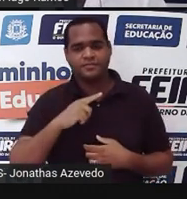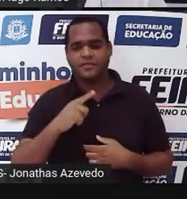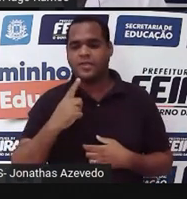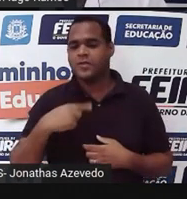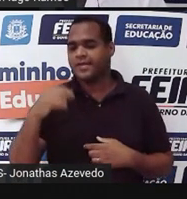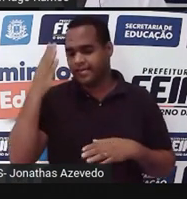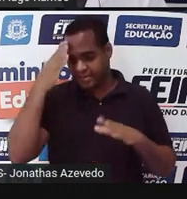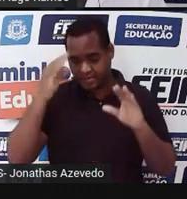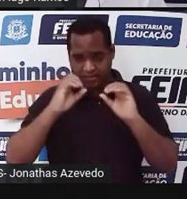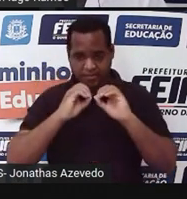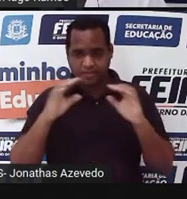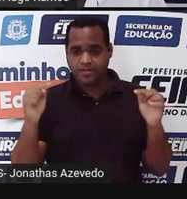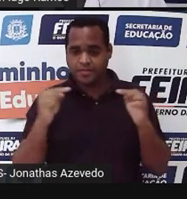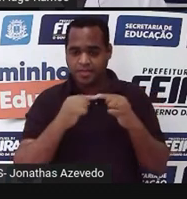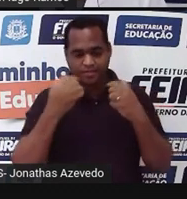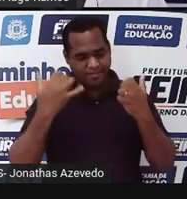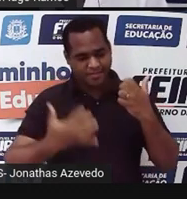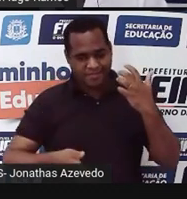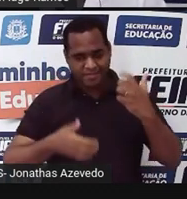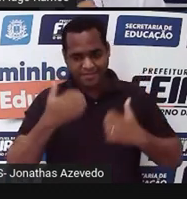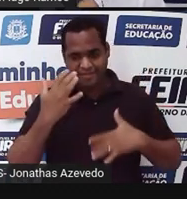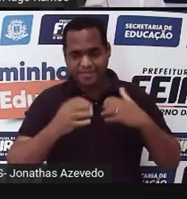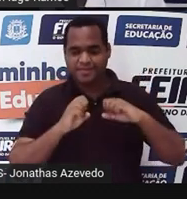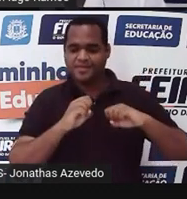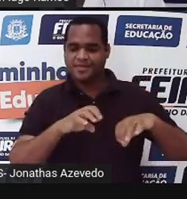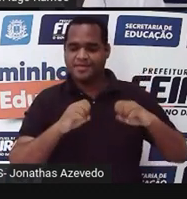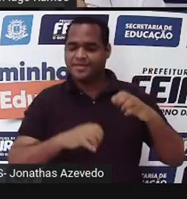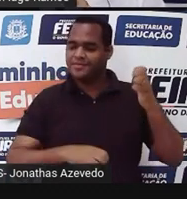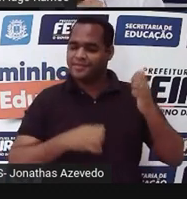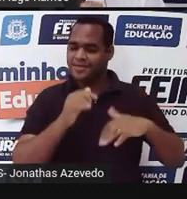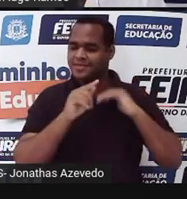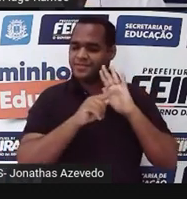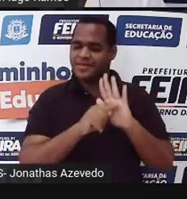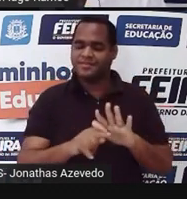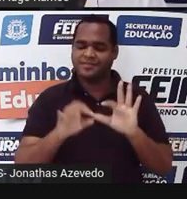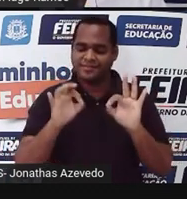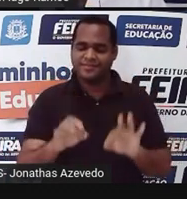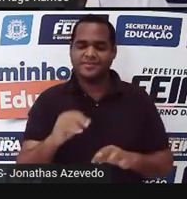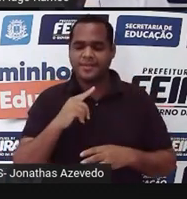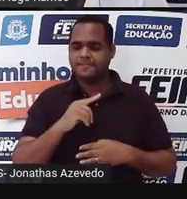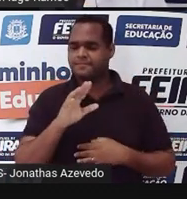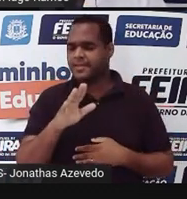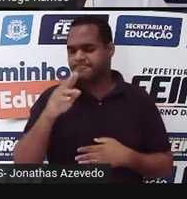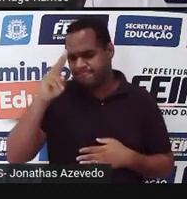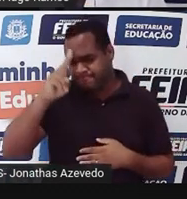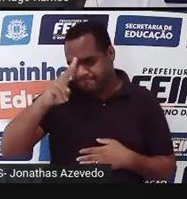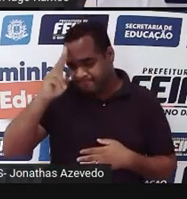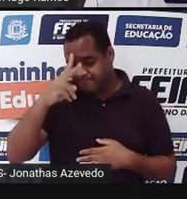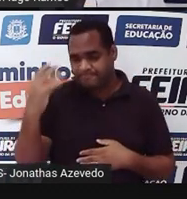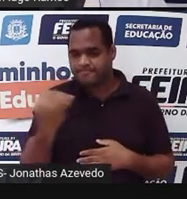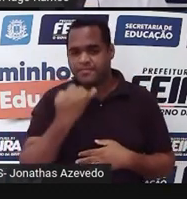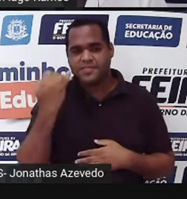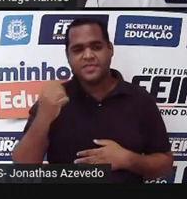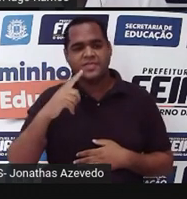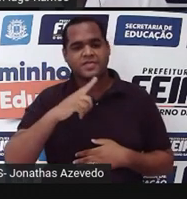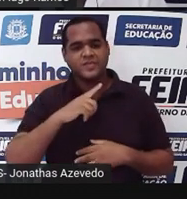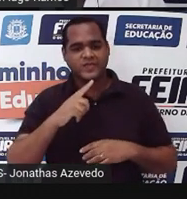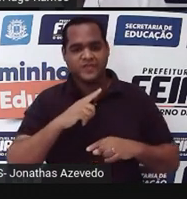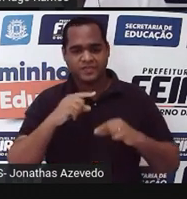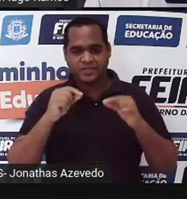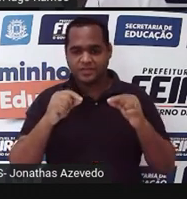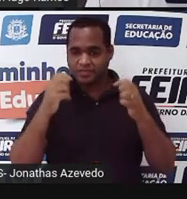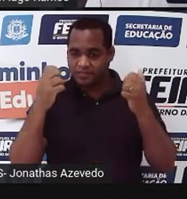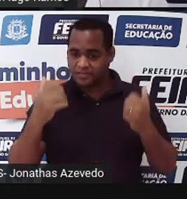entender o conteúdo dessa aula. Tá bom? Mas, vamos continuar lembrando, reforçando as nossas lembranças. Tá?